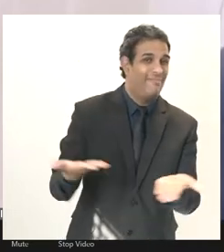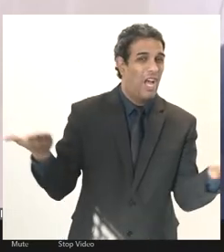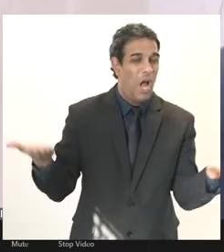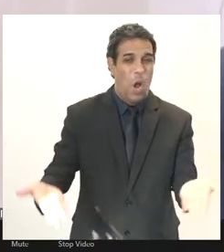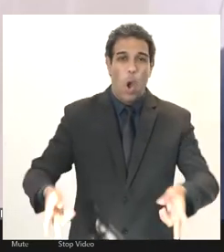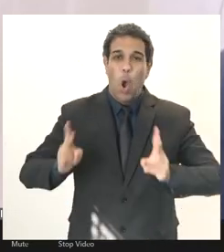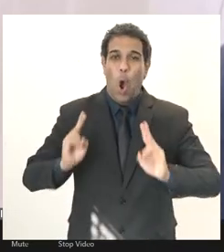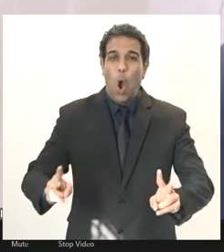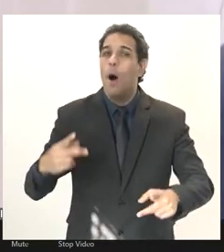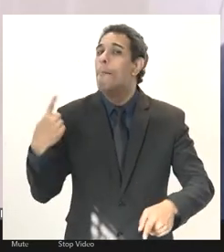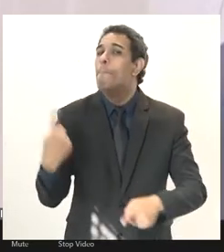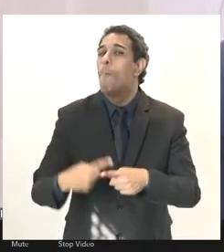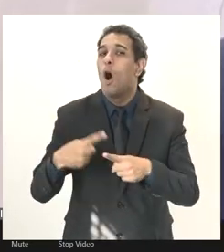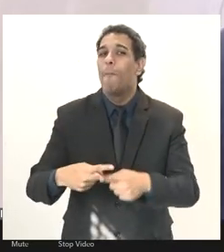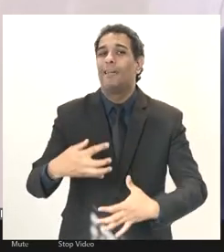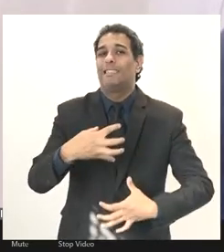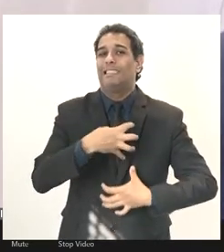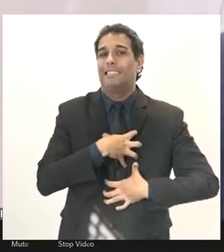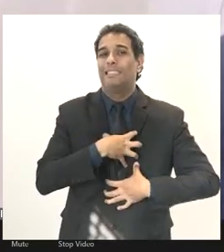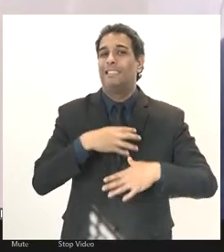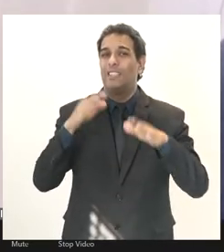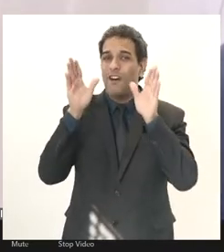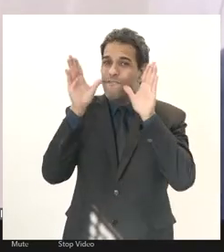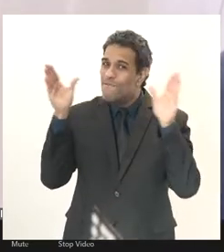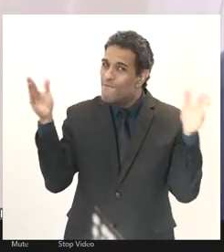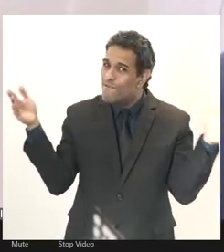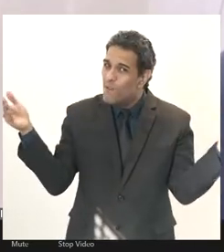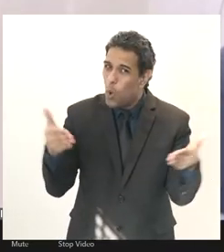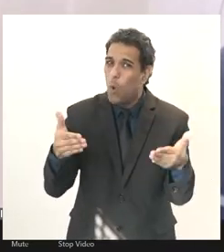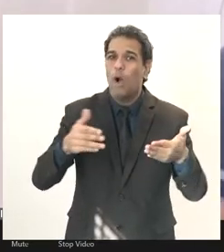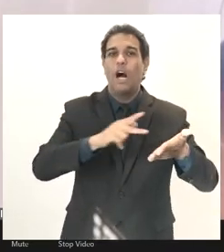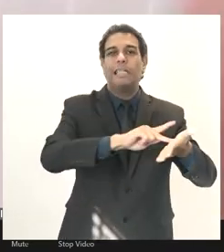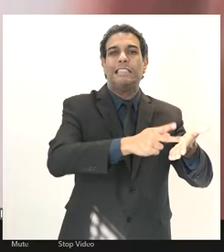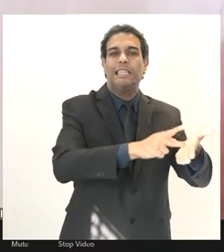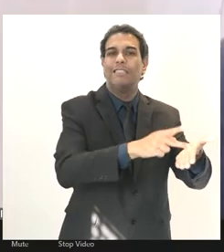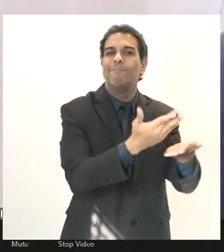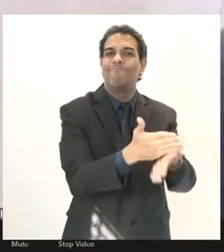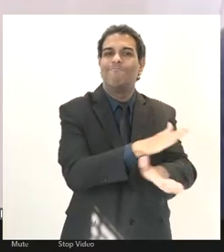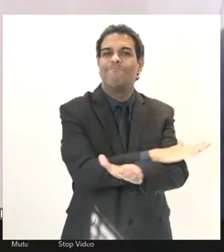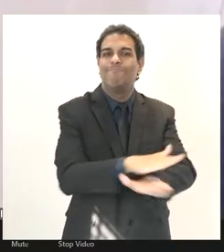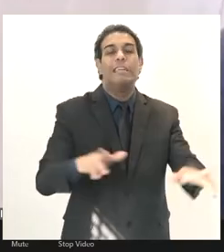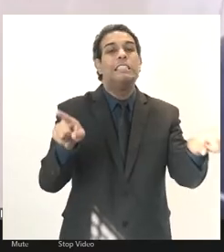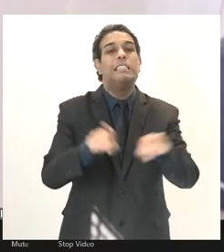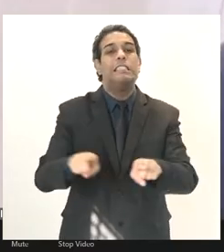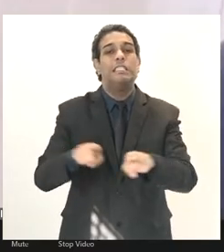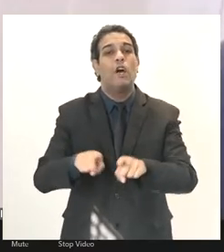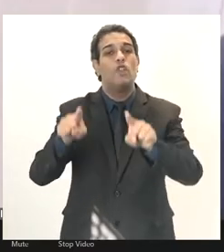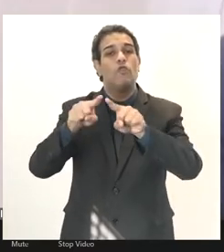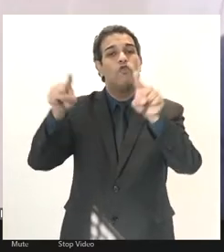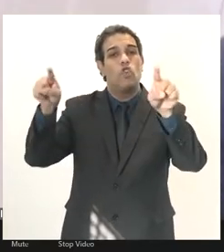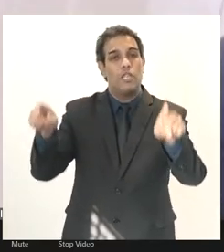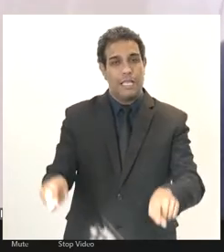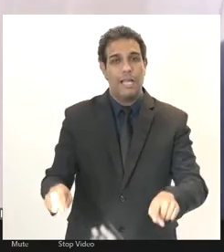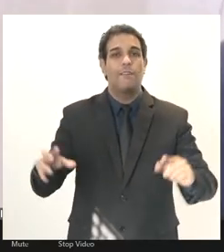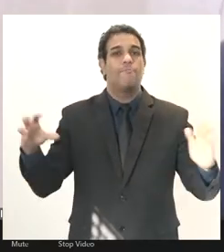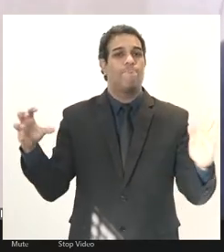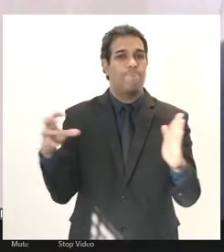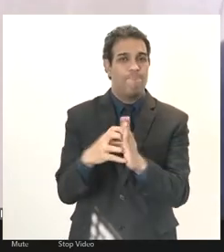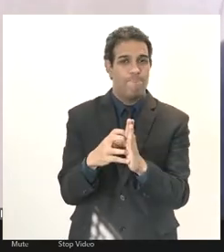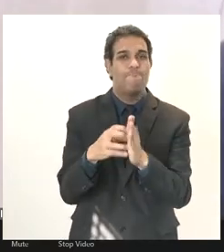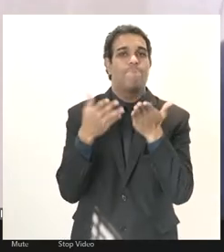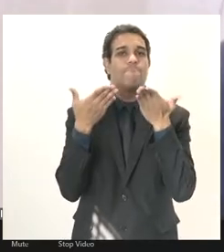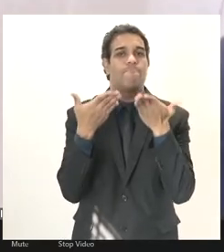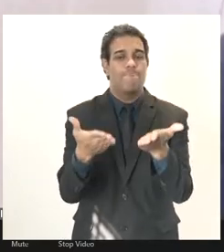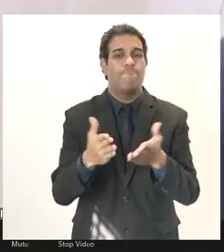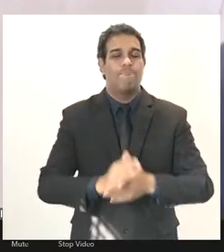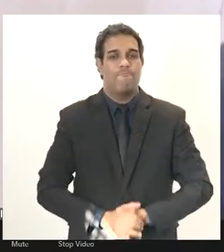porque o foco seria voltado aos sindicalistas e aos trabalhadores possivelmente é